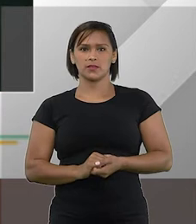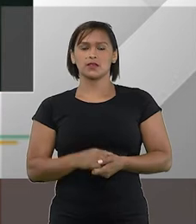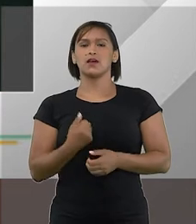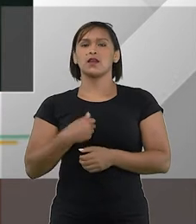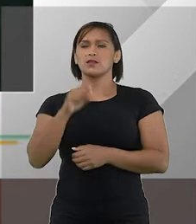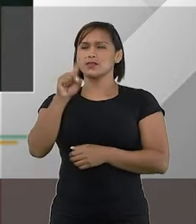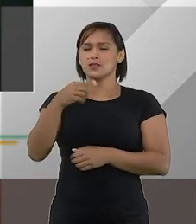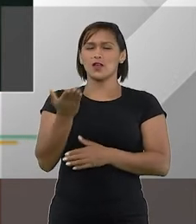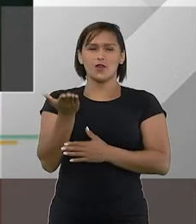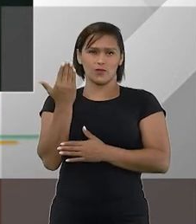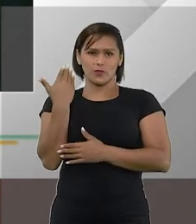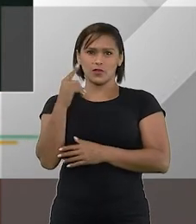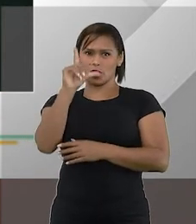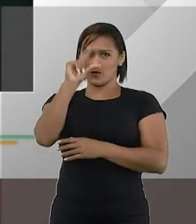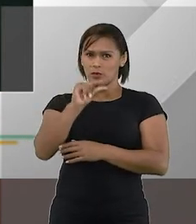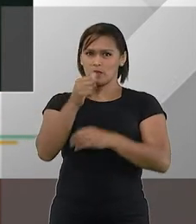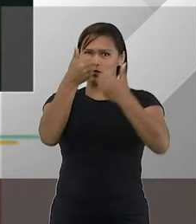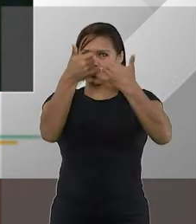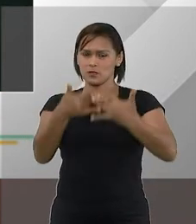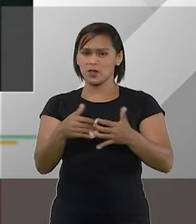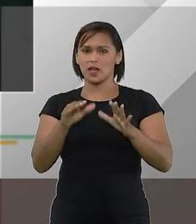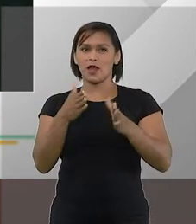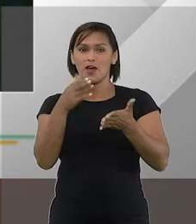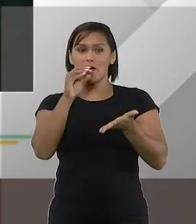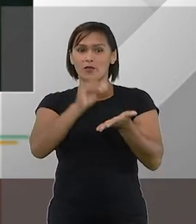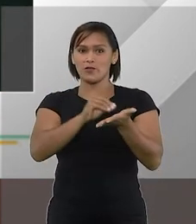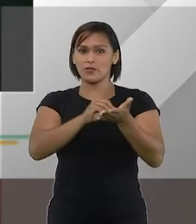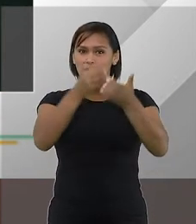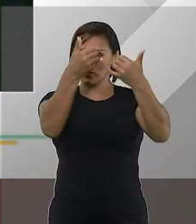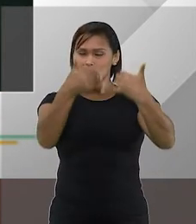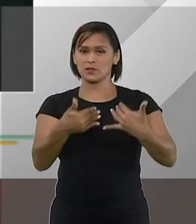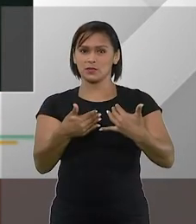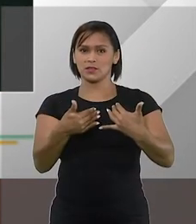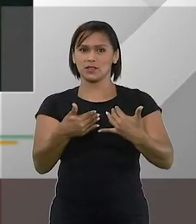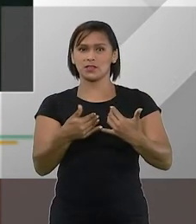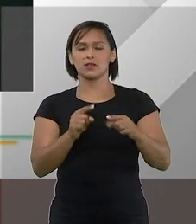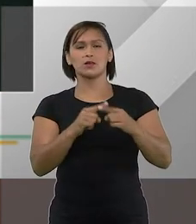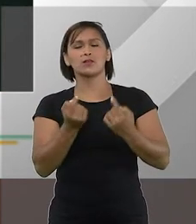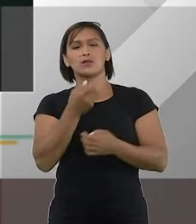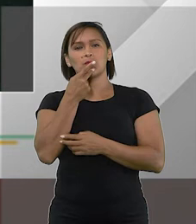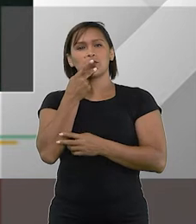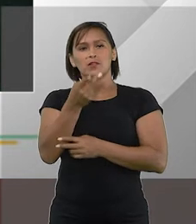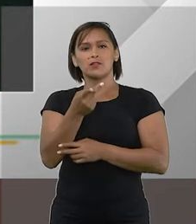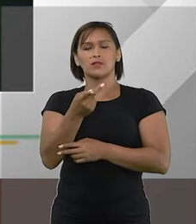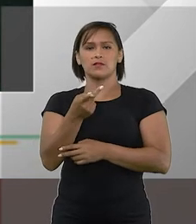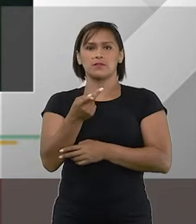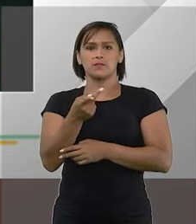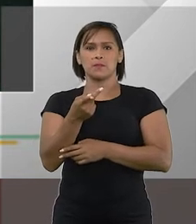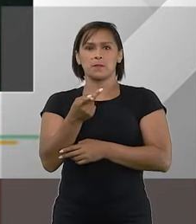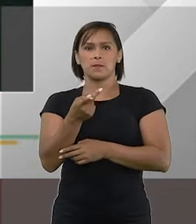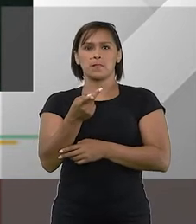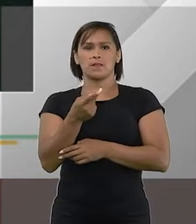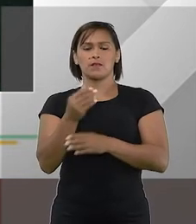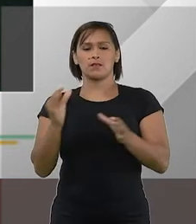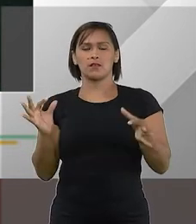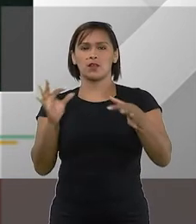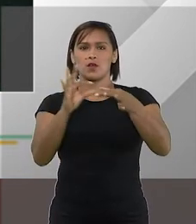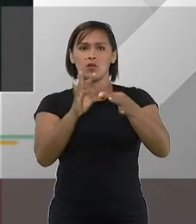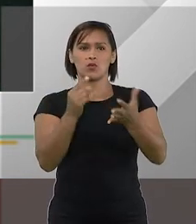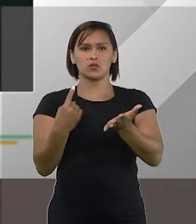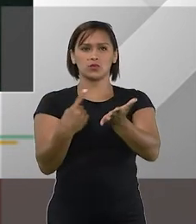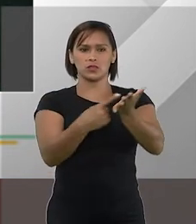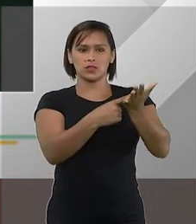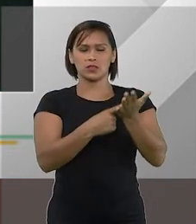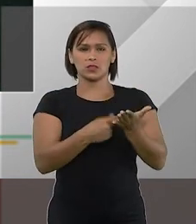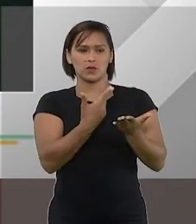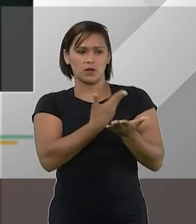Eu preciso voltar um pouquinho atrás, porque acho que deixei um buraco que não poderia ter deixado, quando nós falamos aí na conciliação,